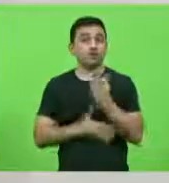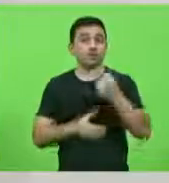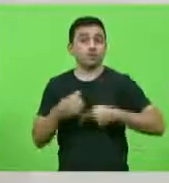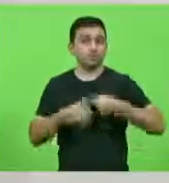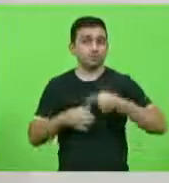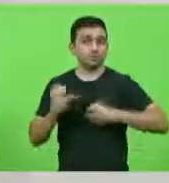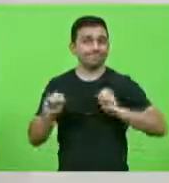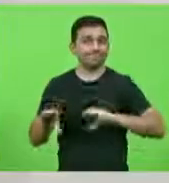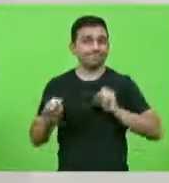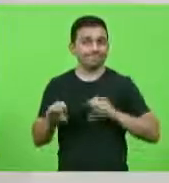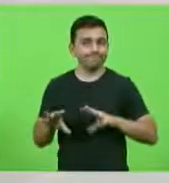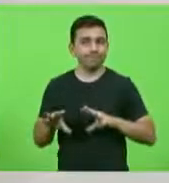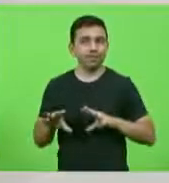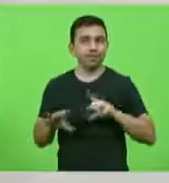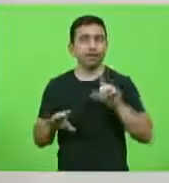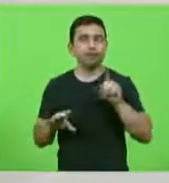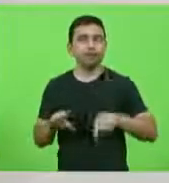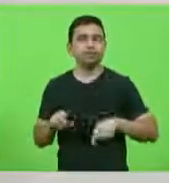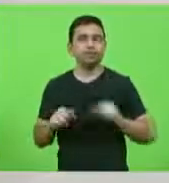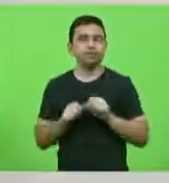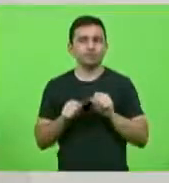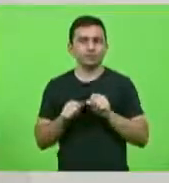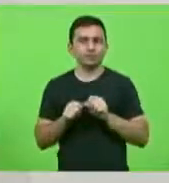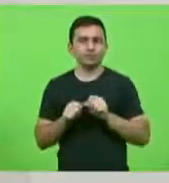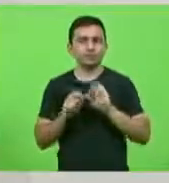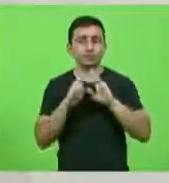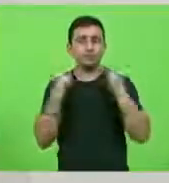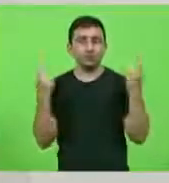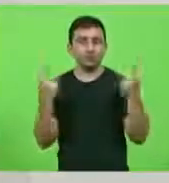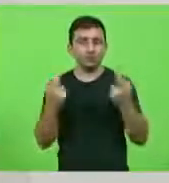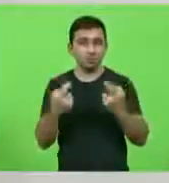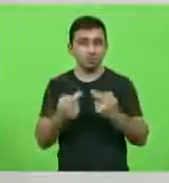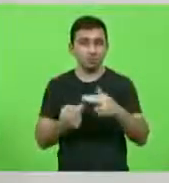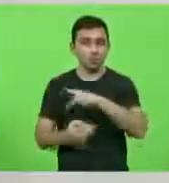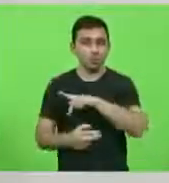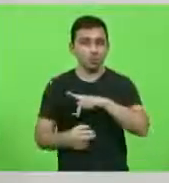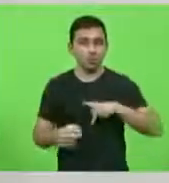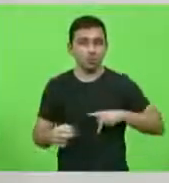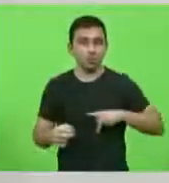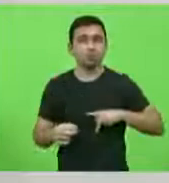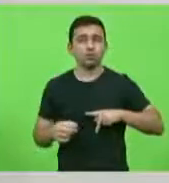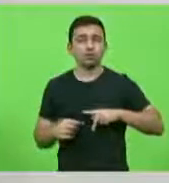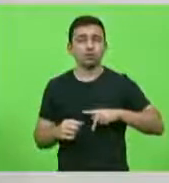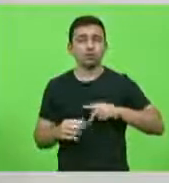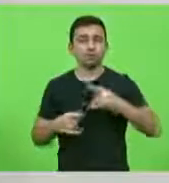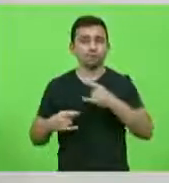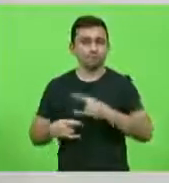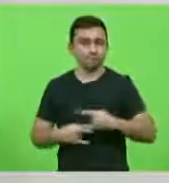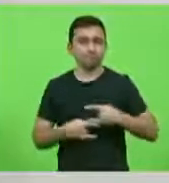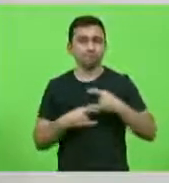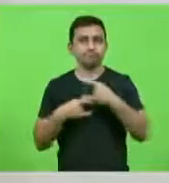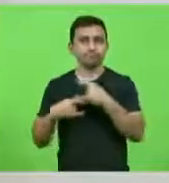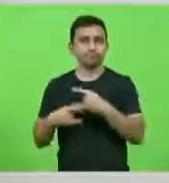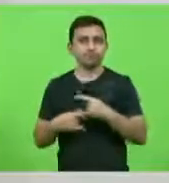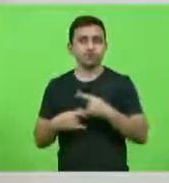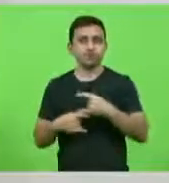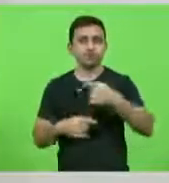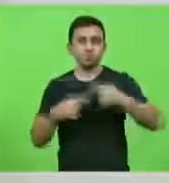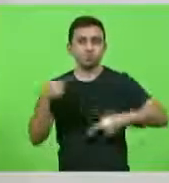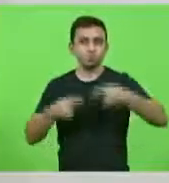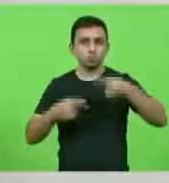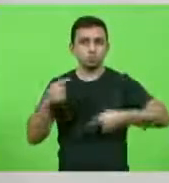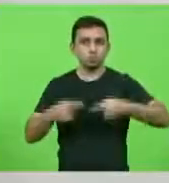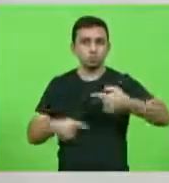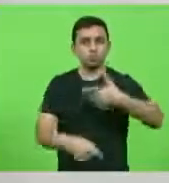Educação a realização de uma audiência pública virtual para discutir a vacinação dos